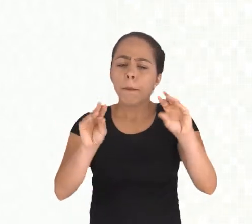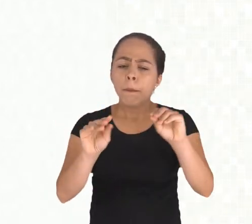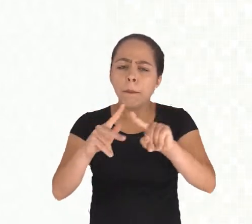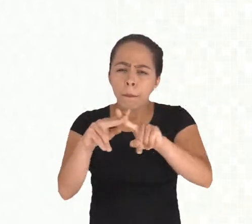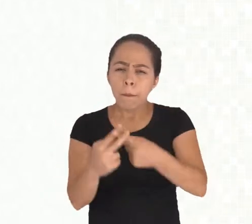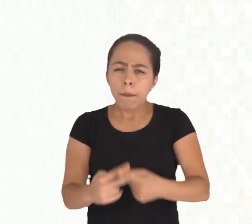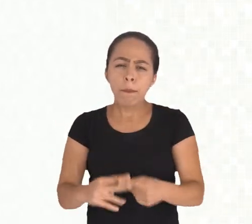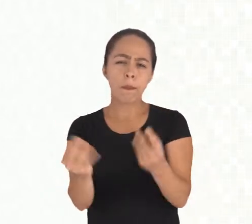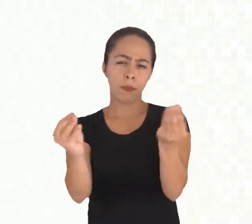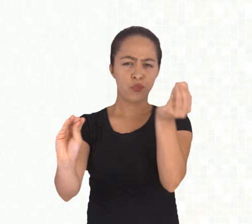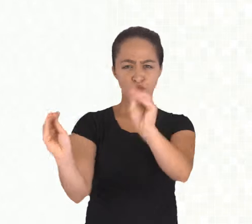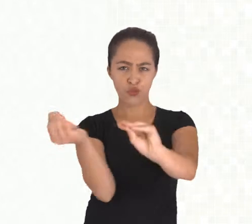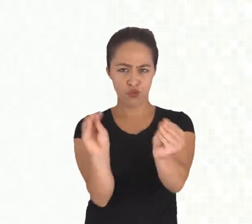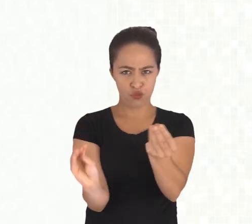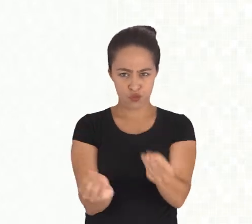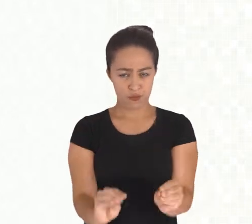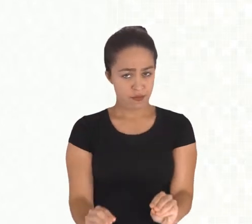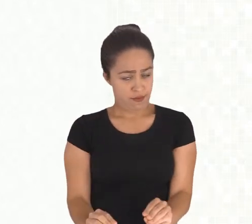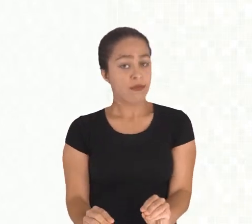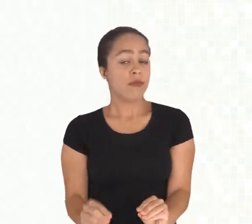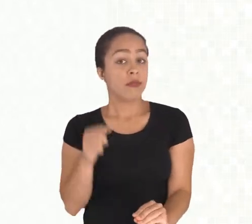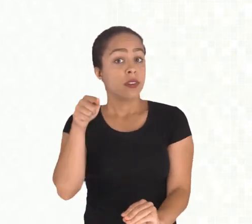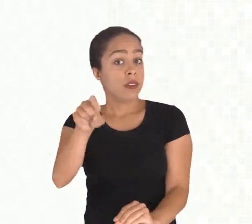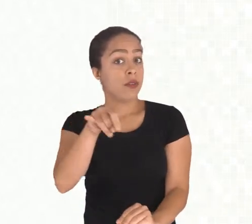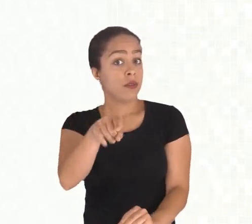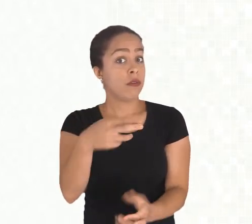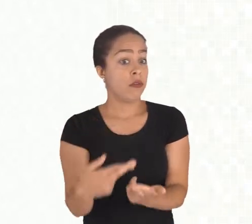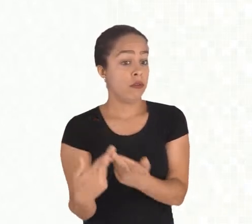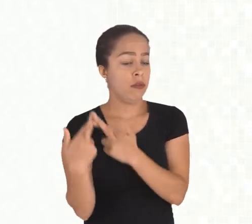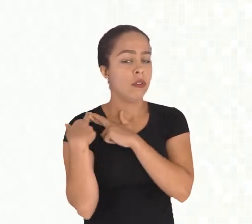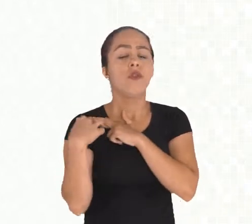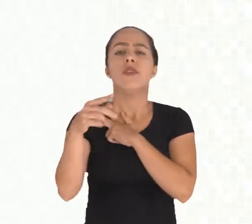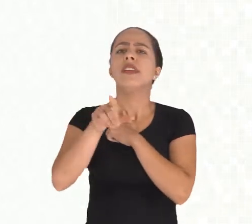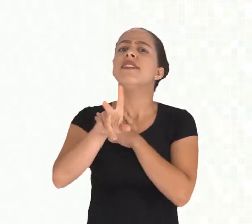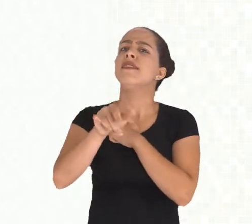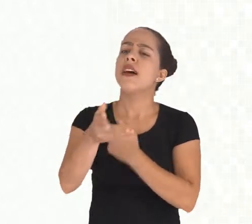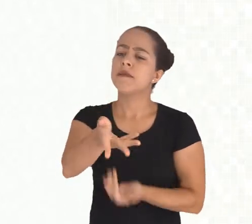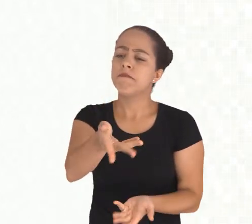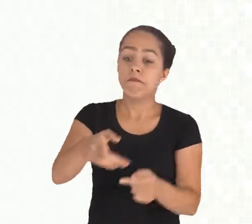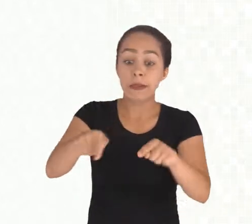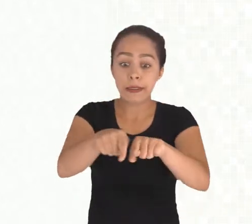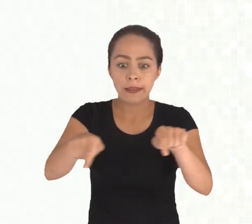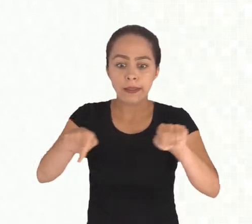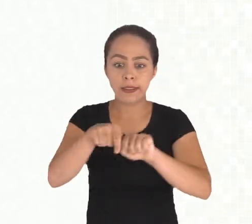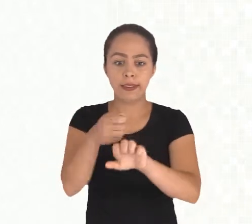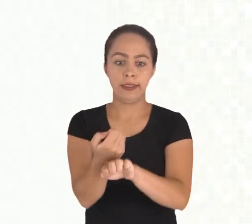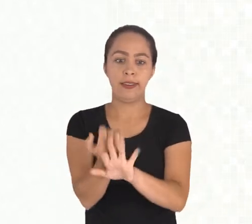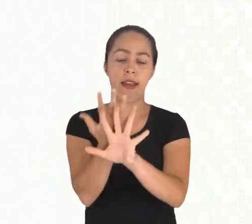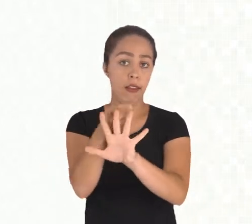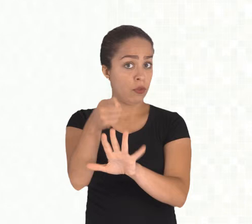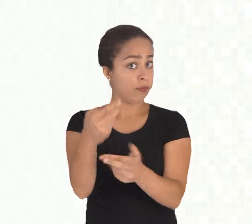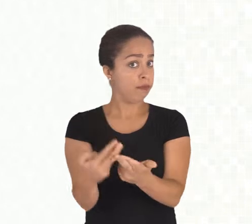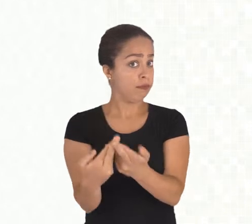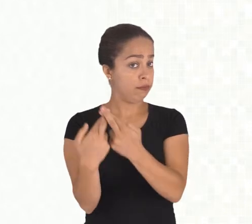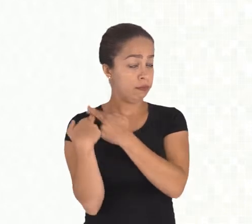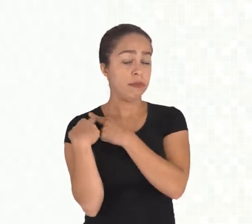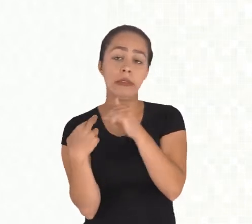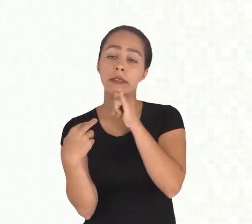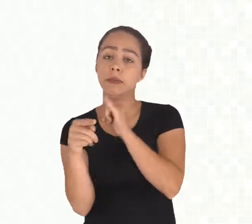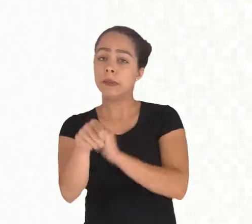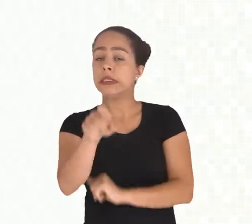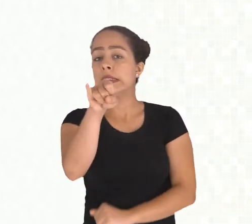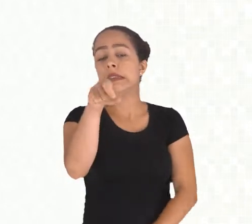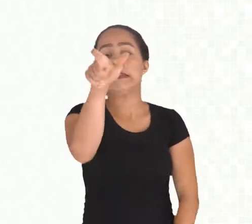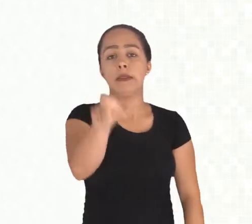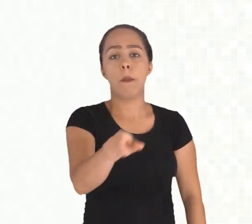configurado para o recurso, você já vai ser o mediador da sala, a exemplo, os professores, o tutor,